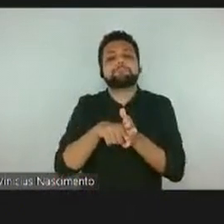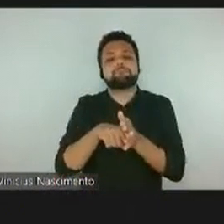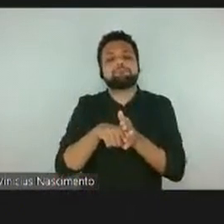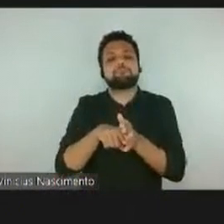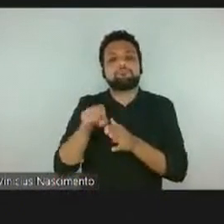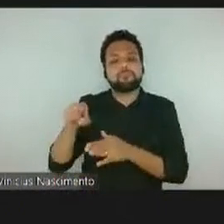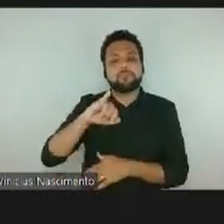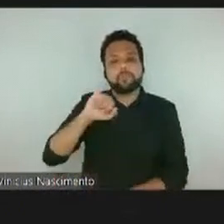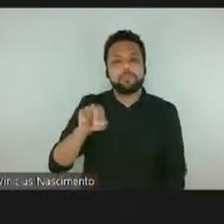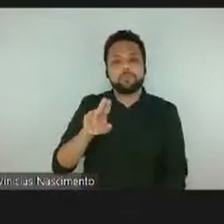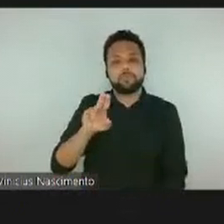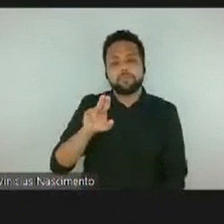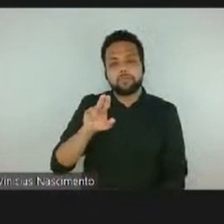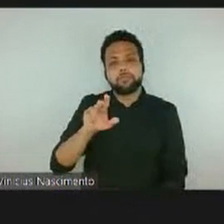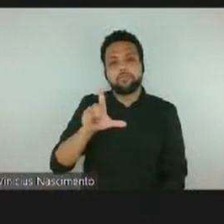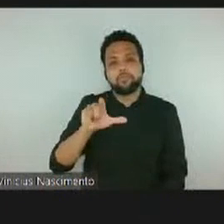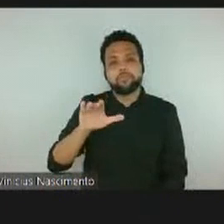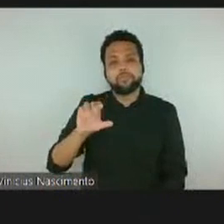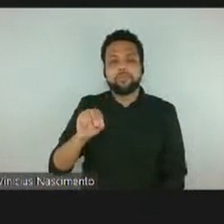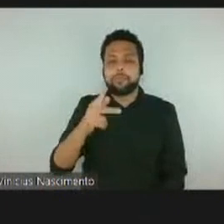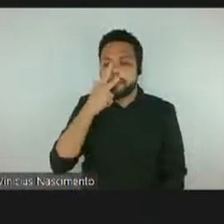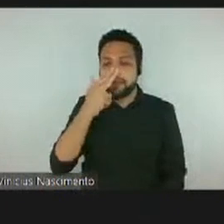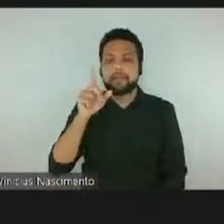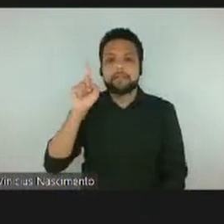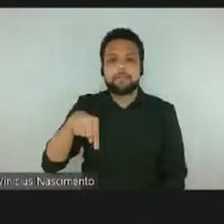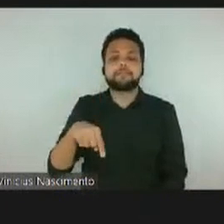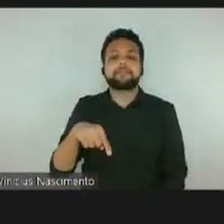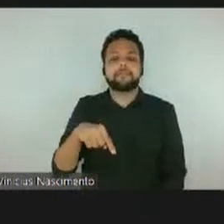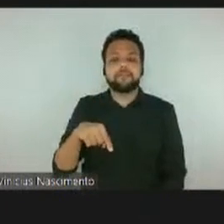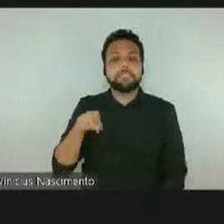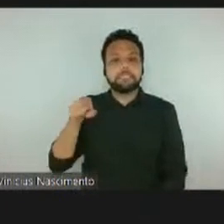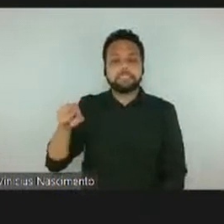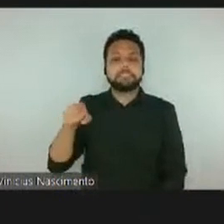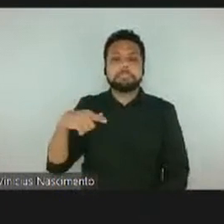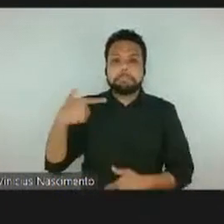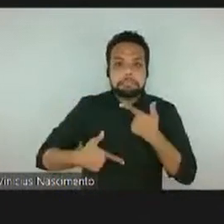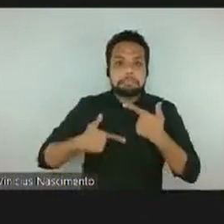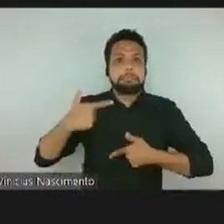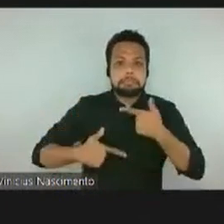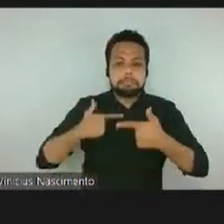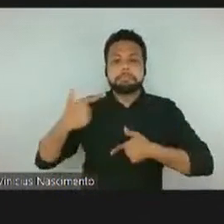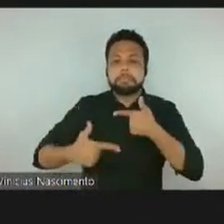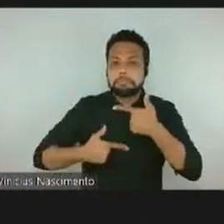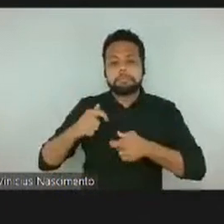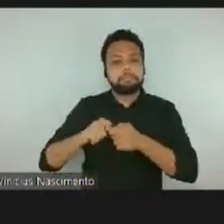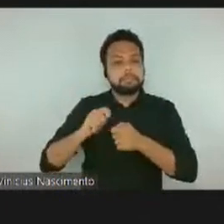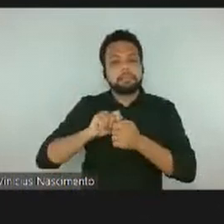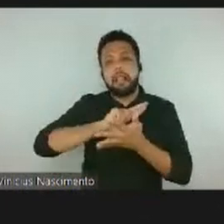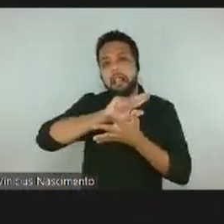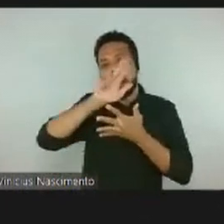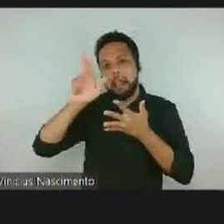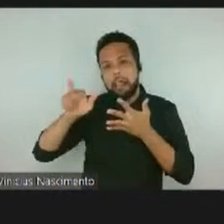Júlio era, como alguém disse, um homofáber, ele fazia de tudo, ele era editor, curador, pesquisador,